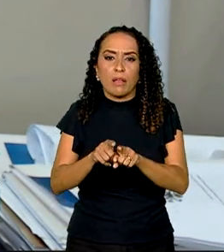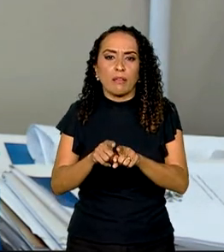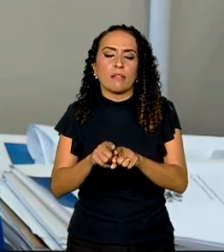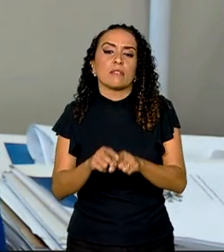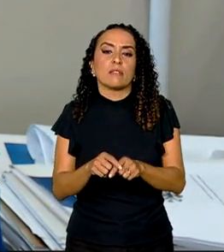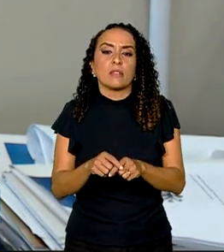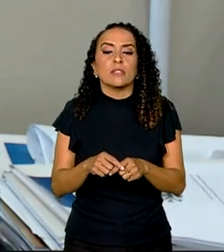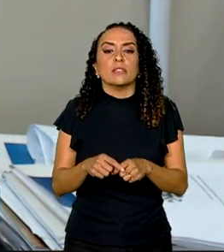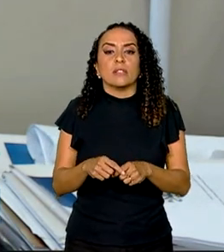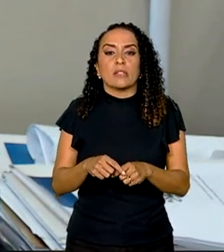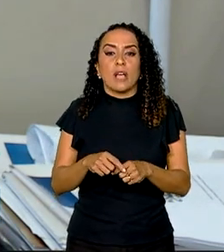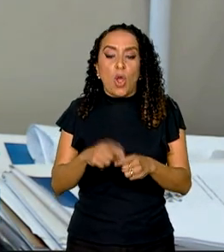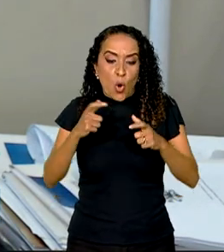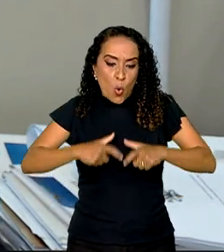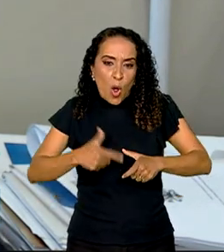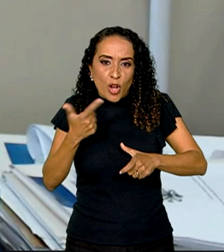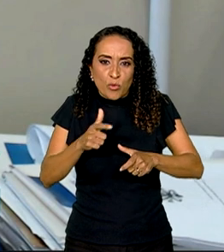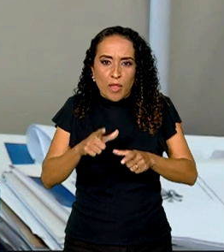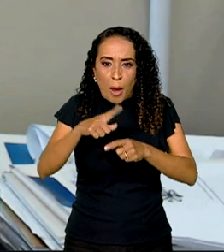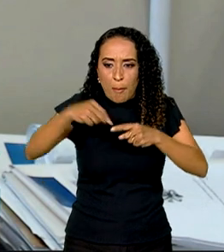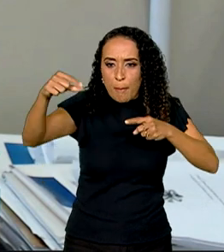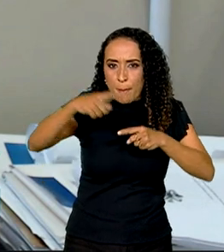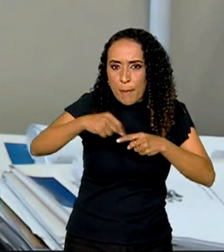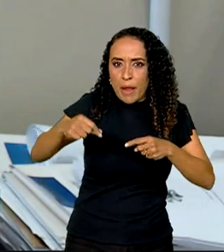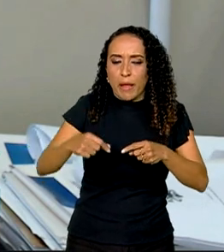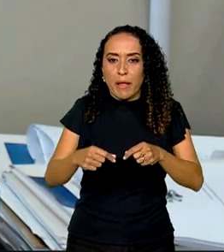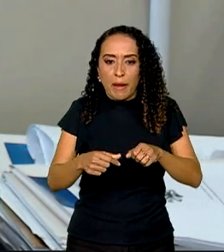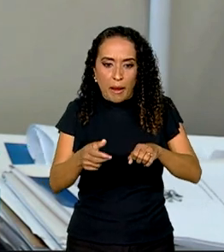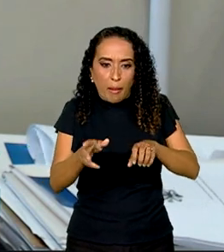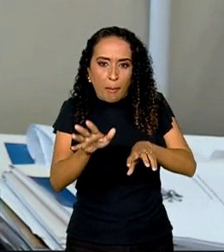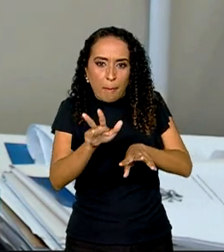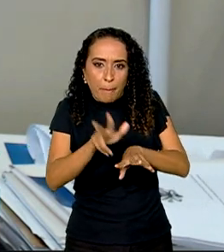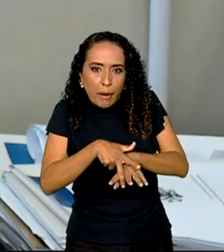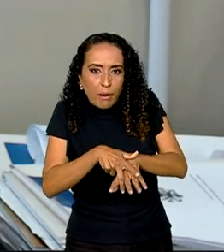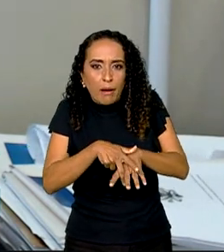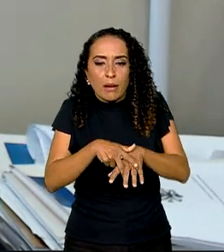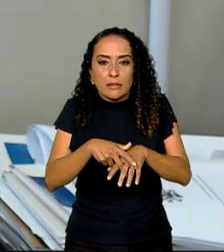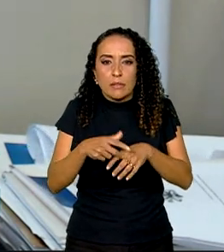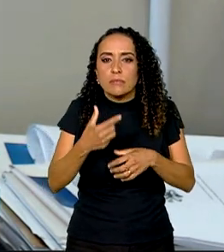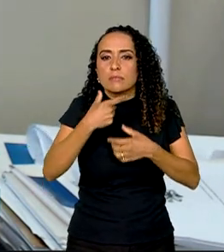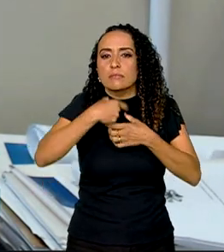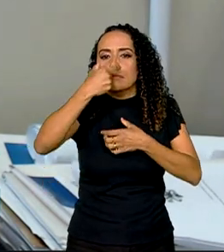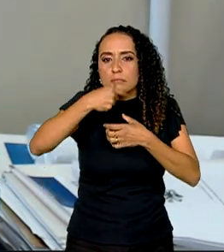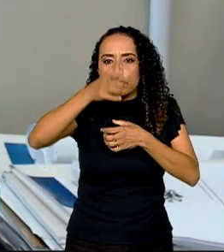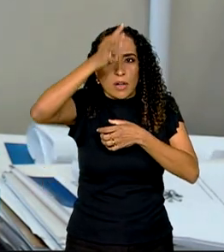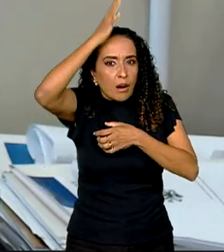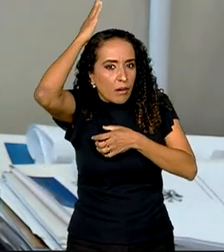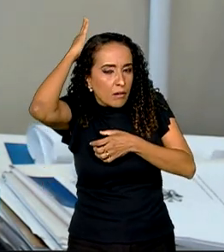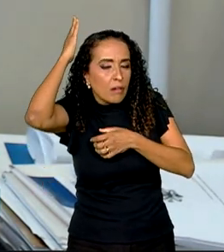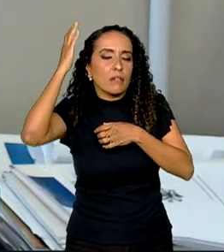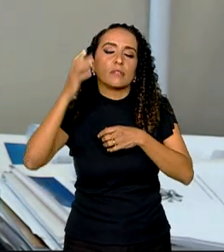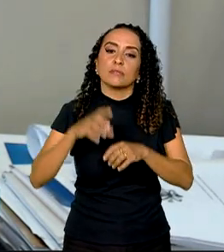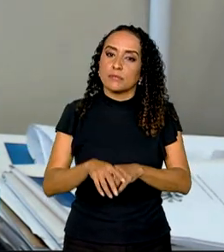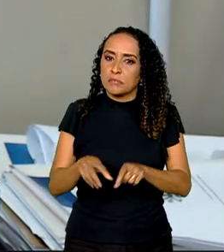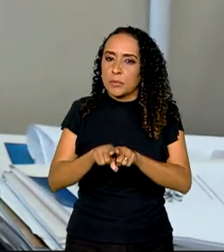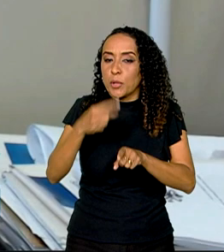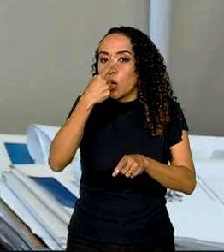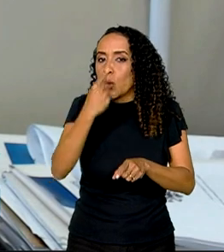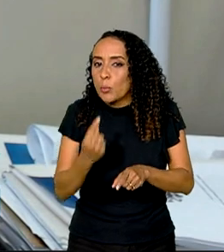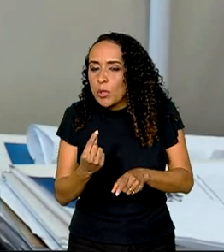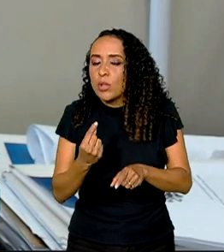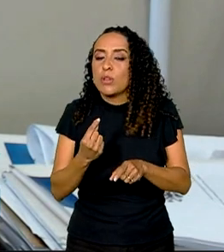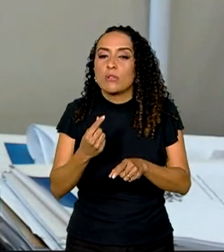desprovidas de pena, como nas patas ou na cabeça, na crista, ou barbela, ou no bico,